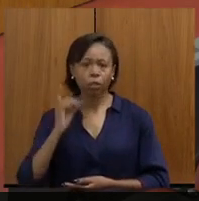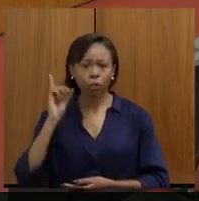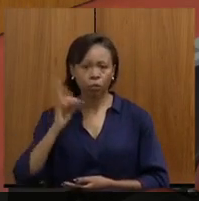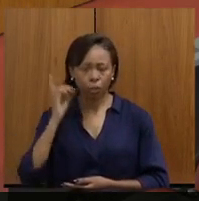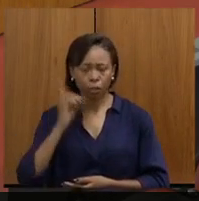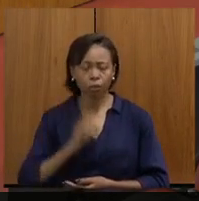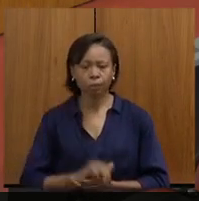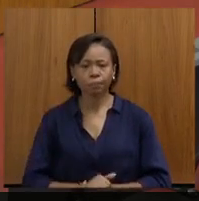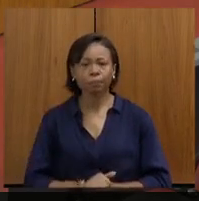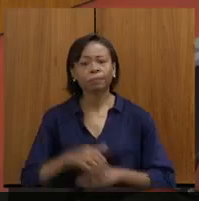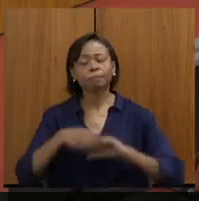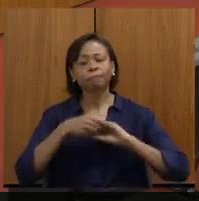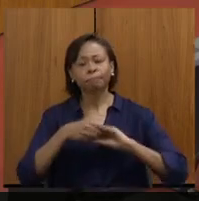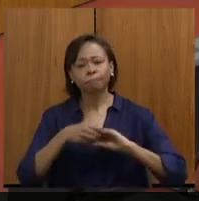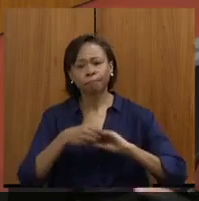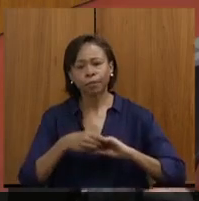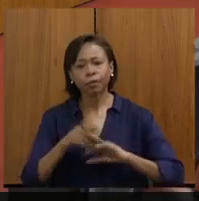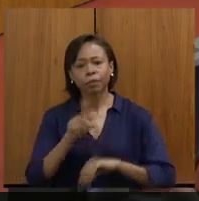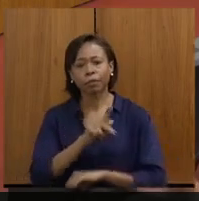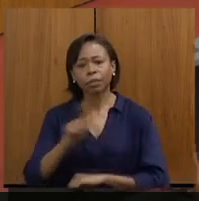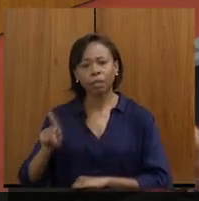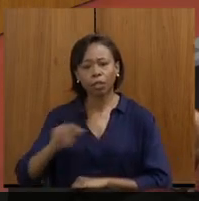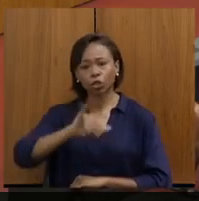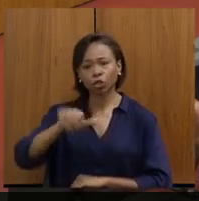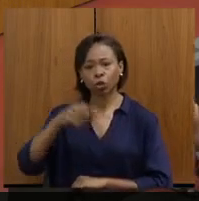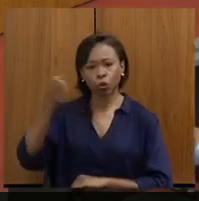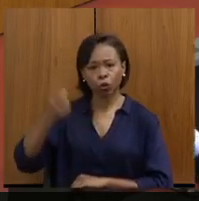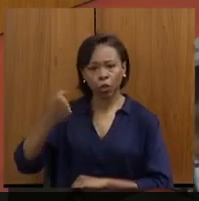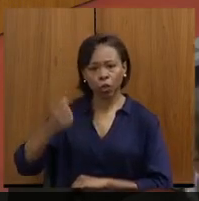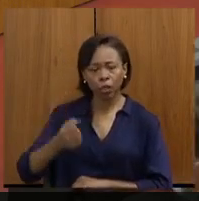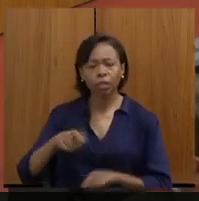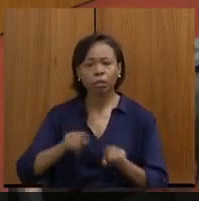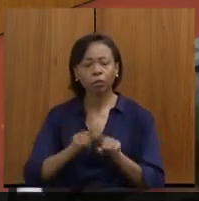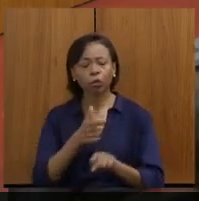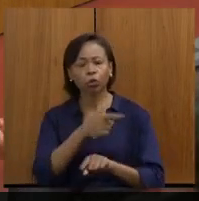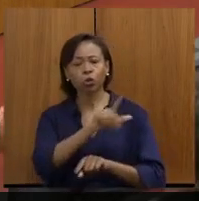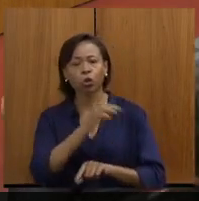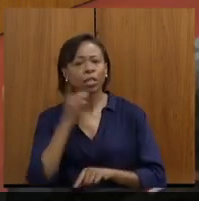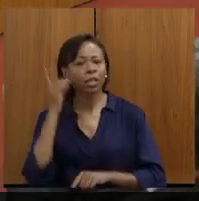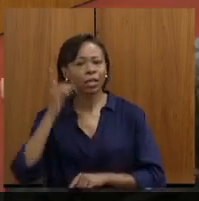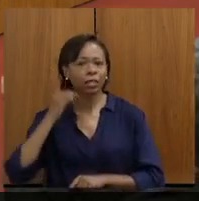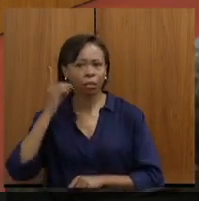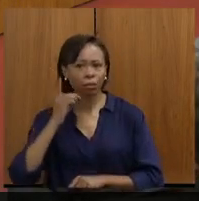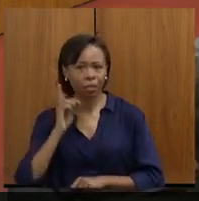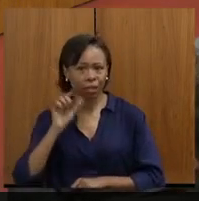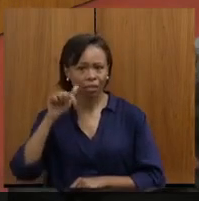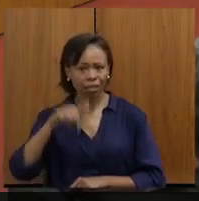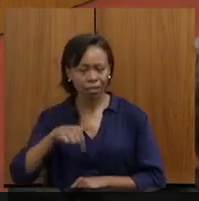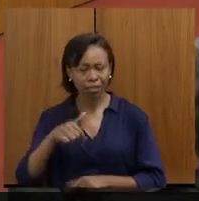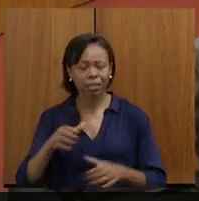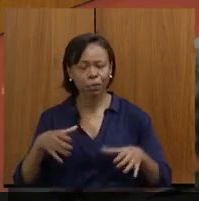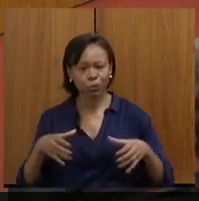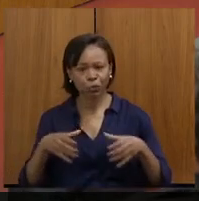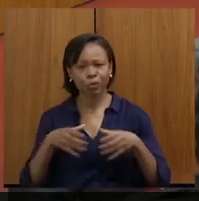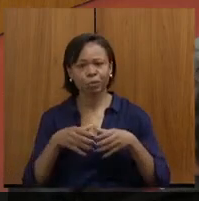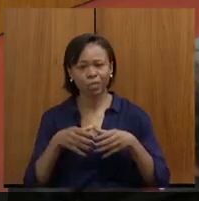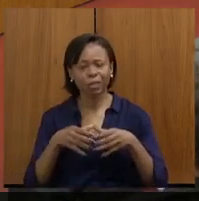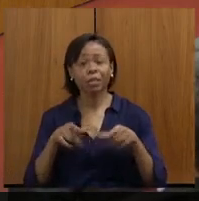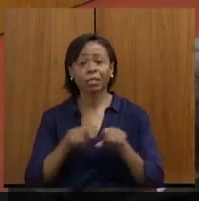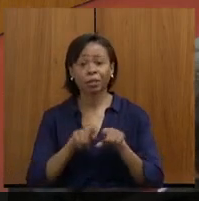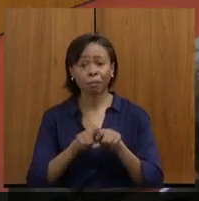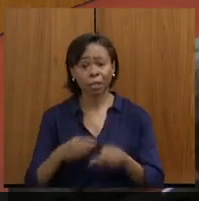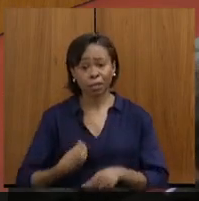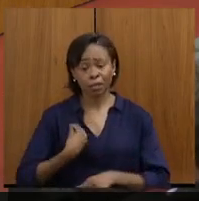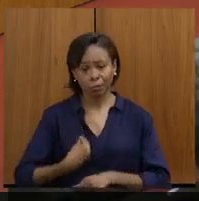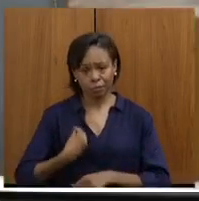presidente, deputado João Leite, saudar os demais deputados aqui desta comissão e que também estão